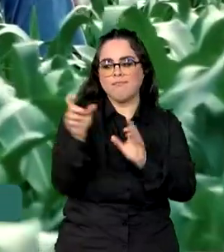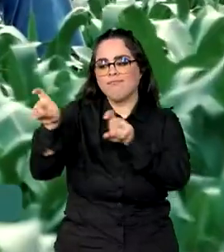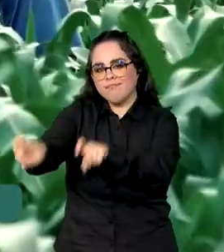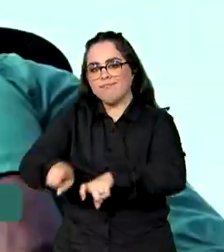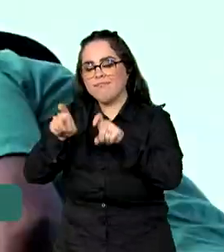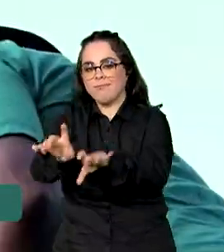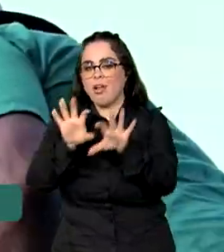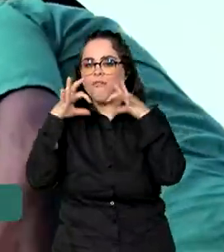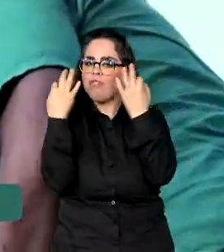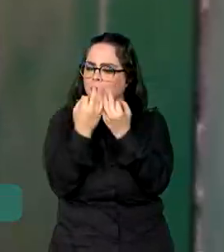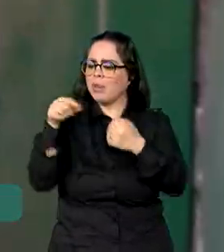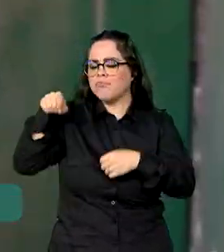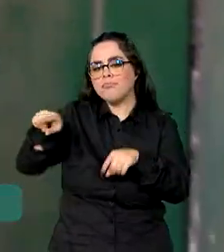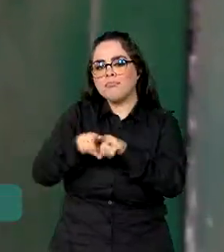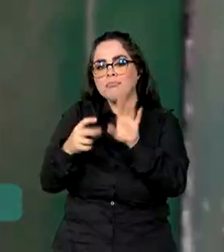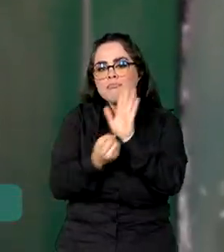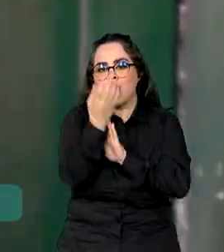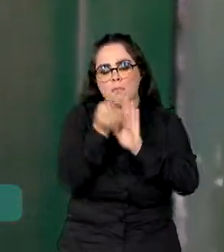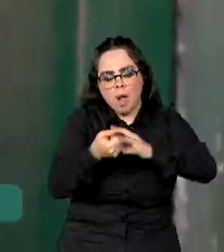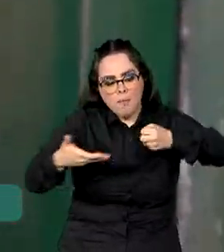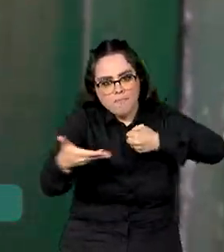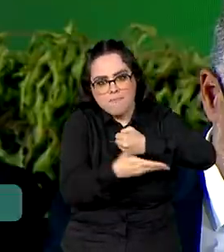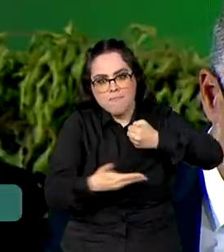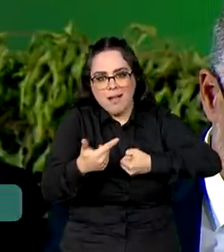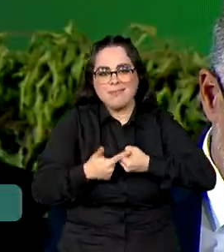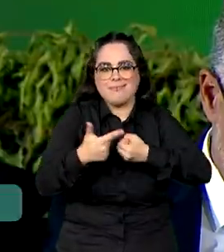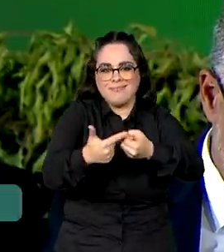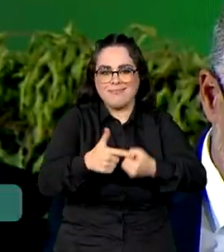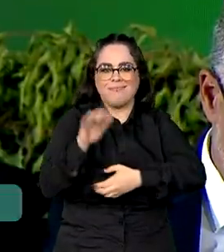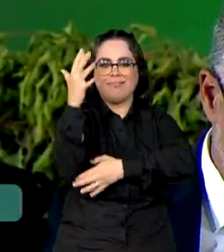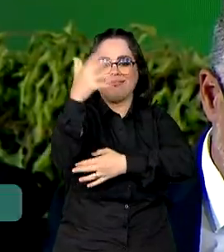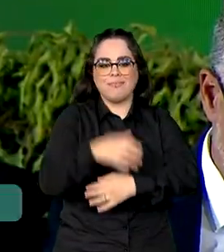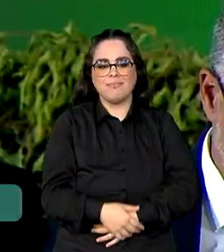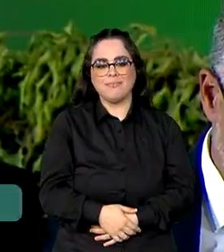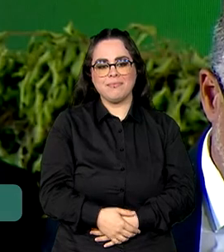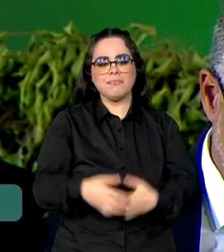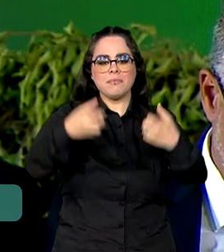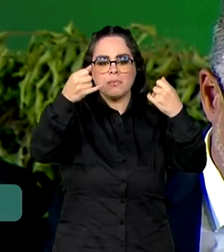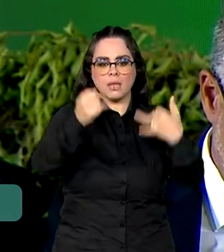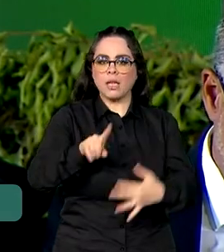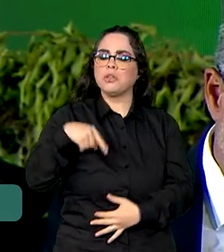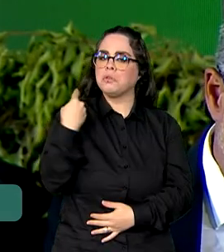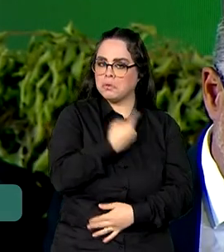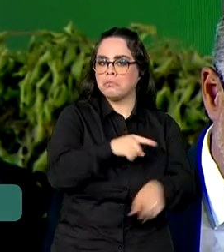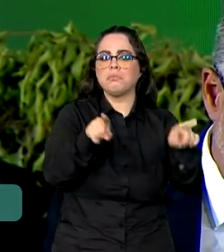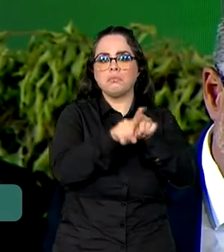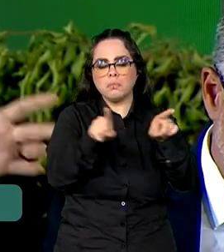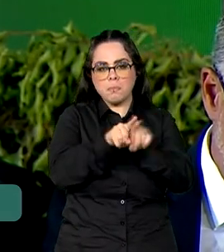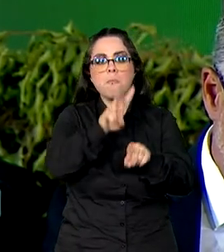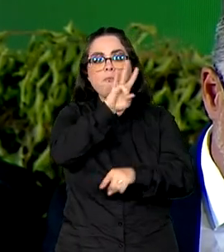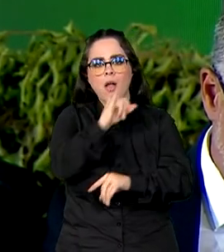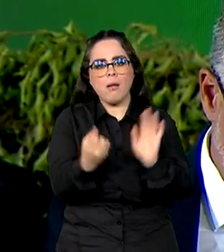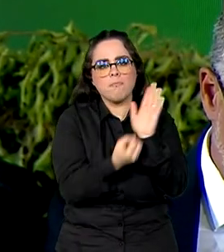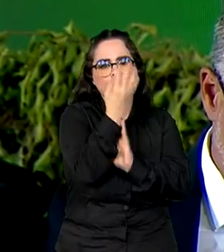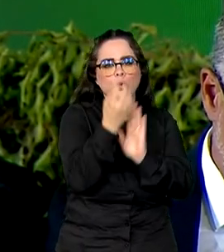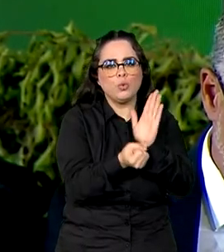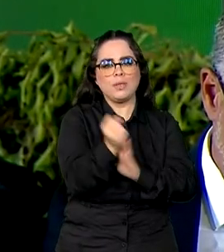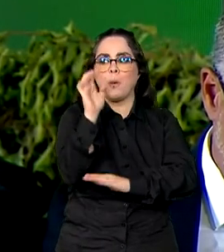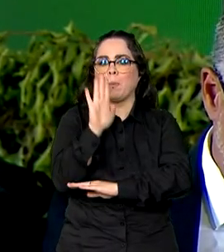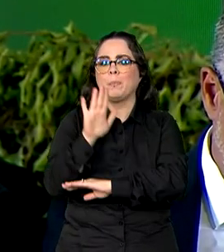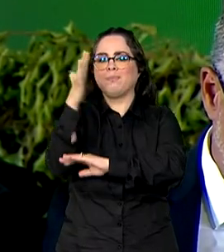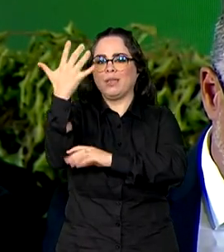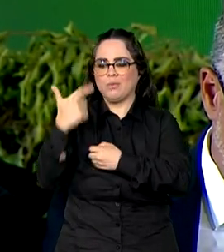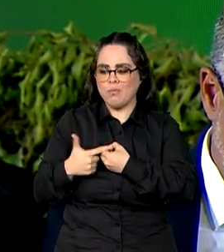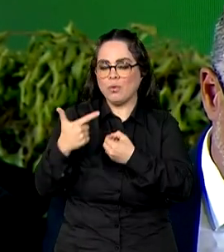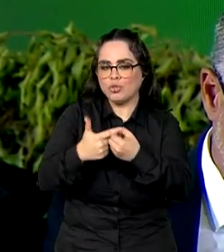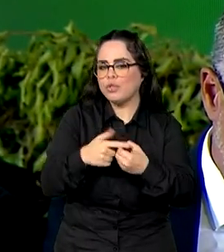também vai produzir matéria-prima para a produção do combustível. Nós vamos poder produzir também biocombustível a partir de mais